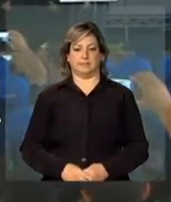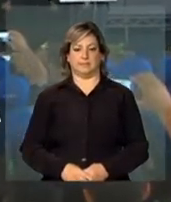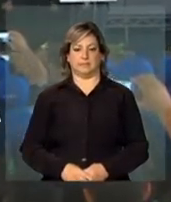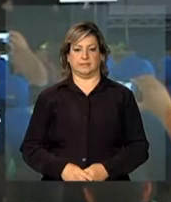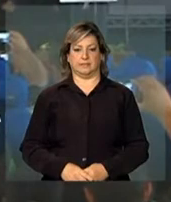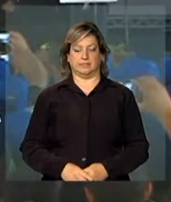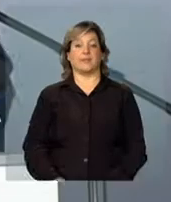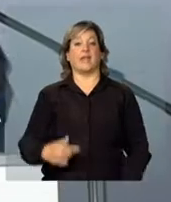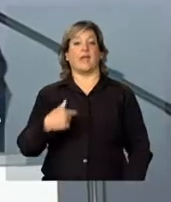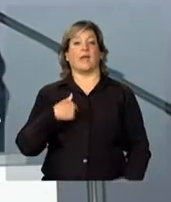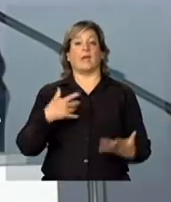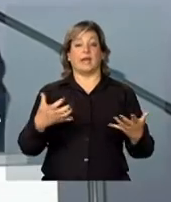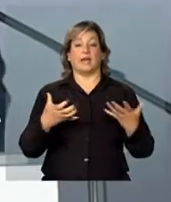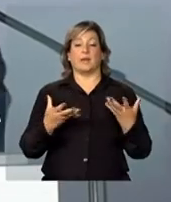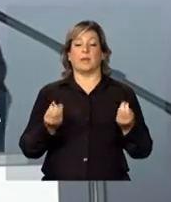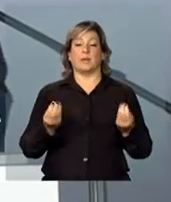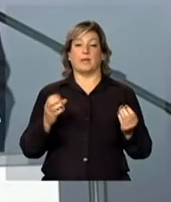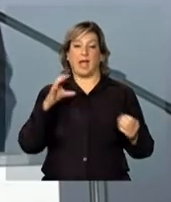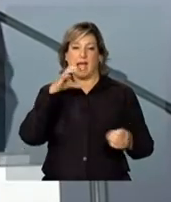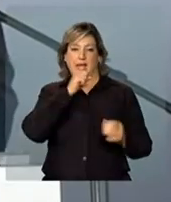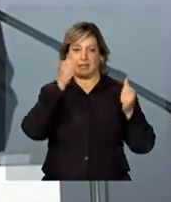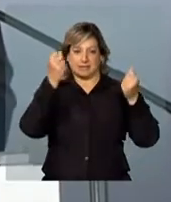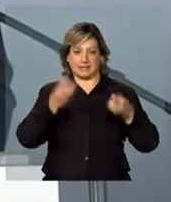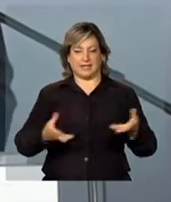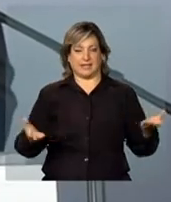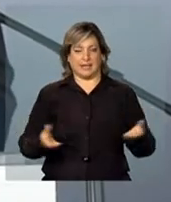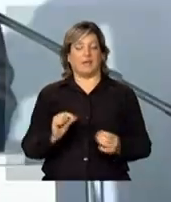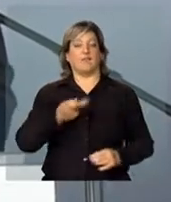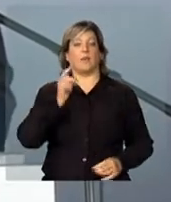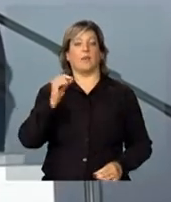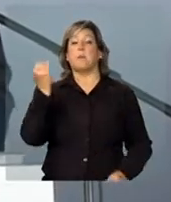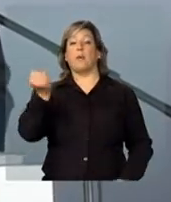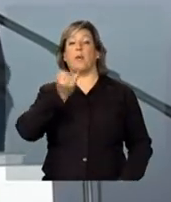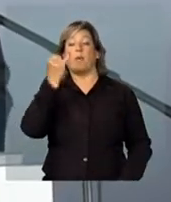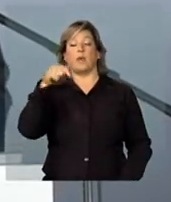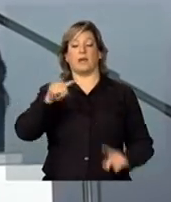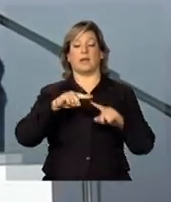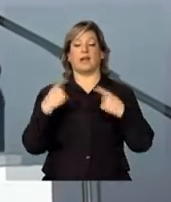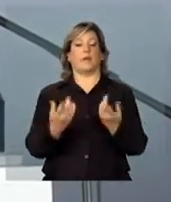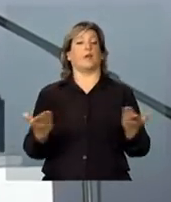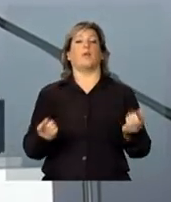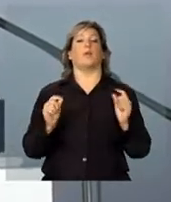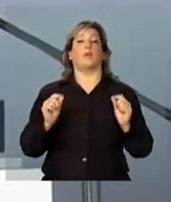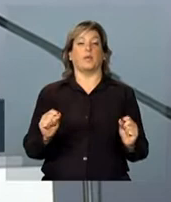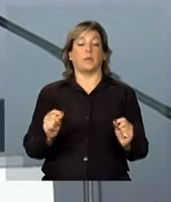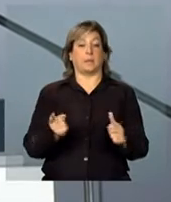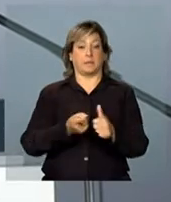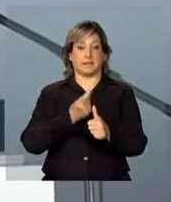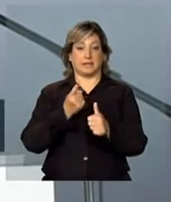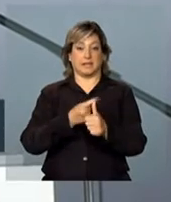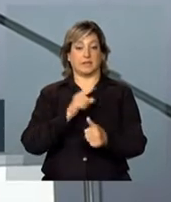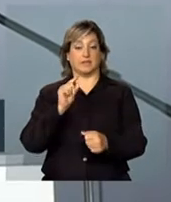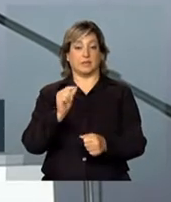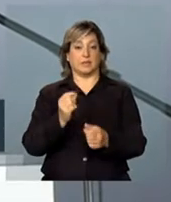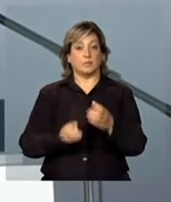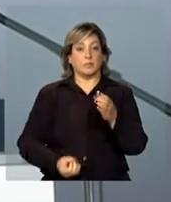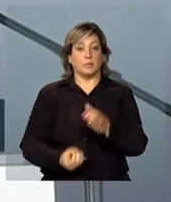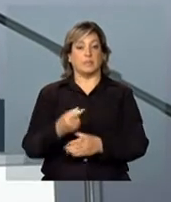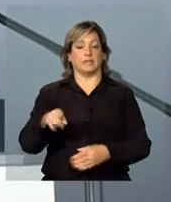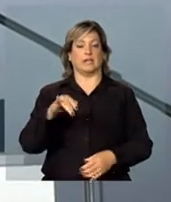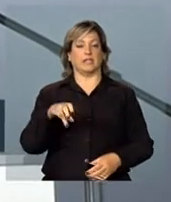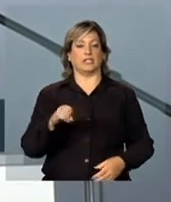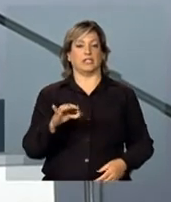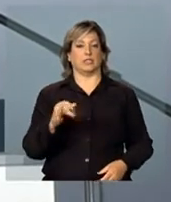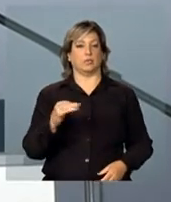E eu queria muito rapidamente dizer o seguinte, qual é a importância desse ato? Primeiro, a criação do Instituto